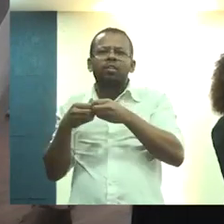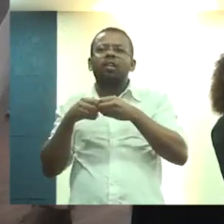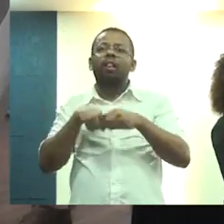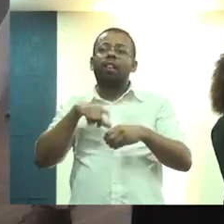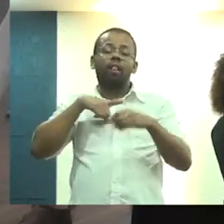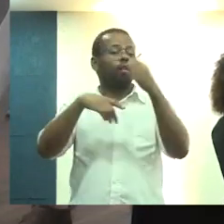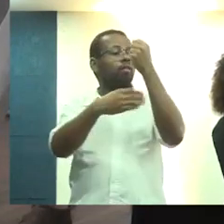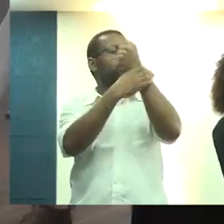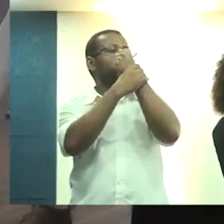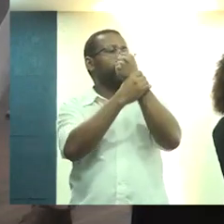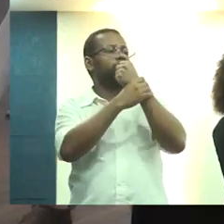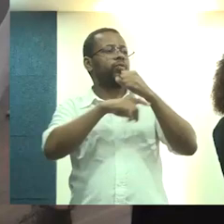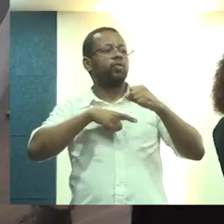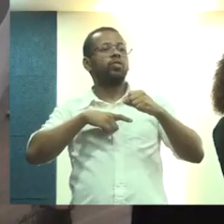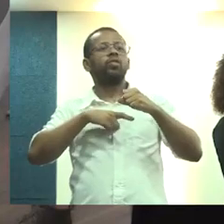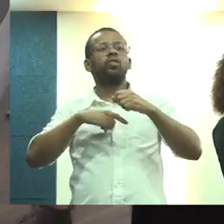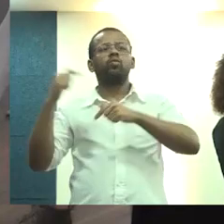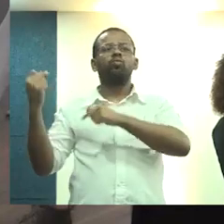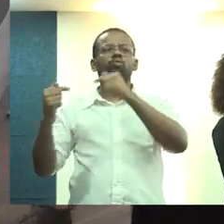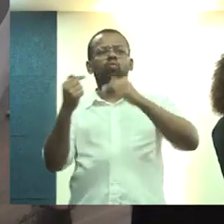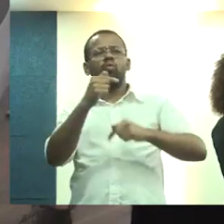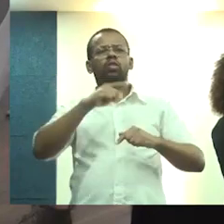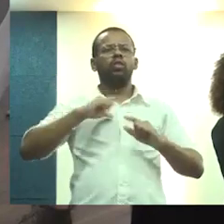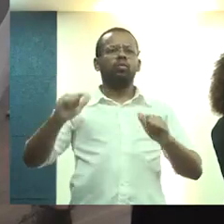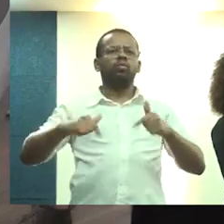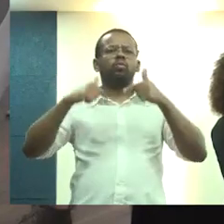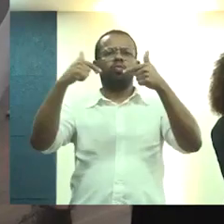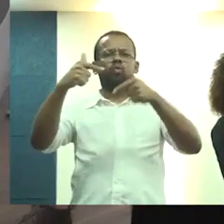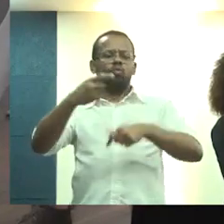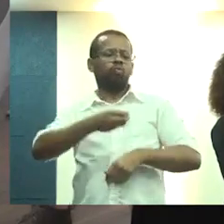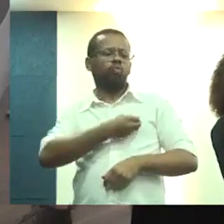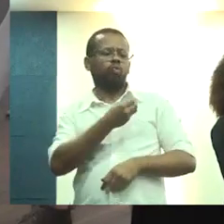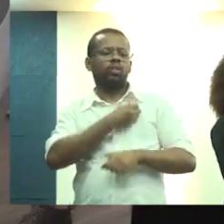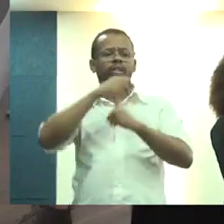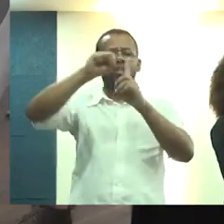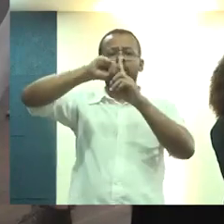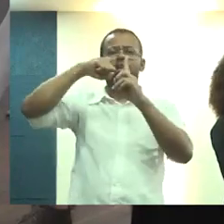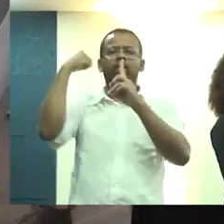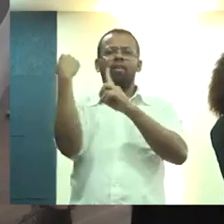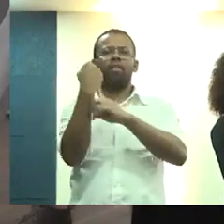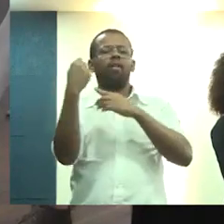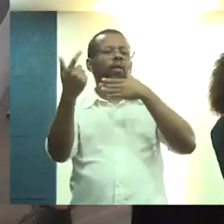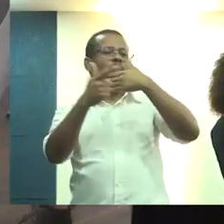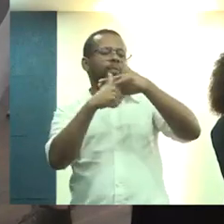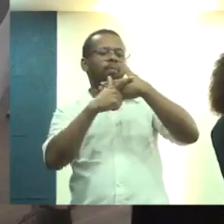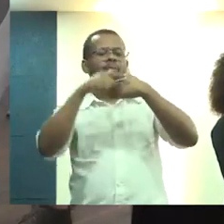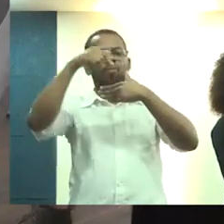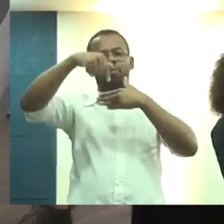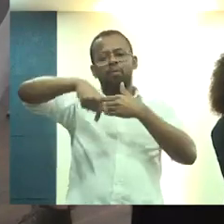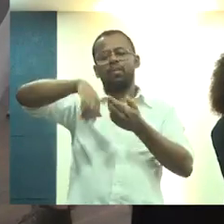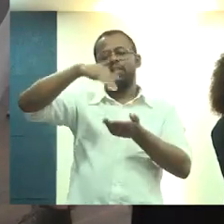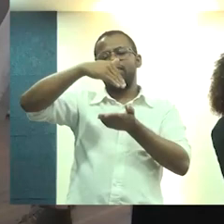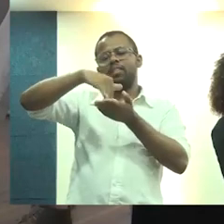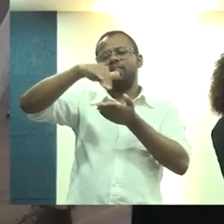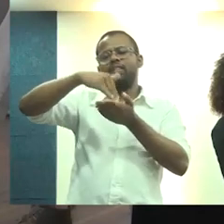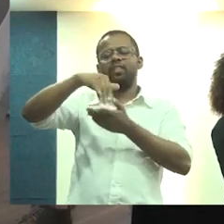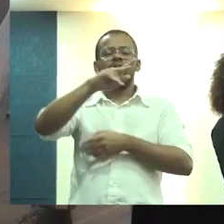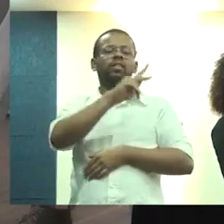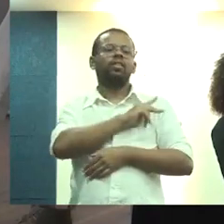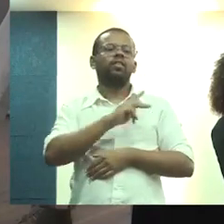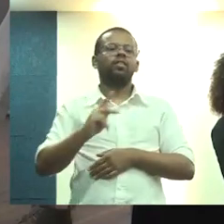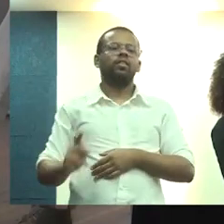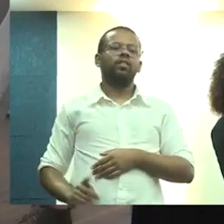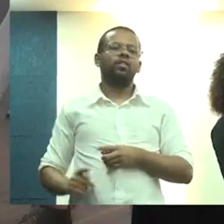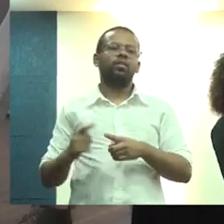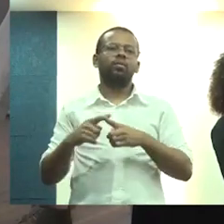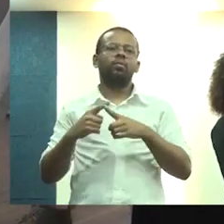e garantir, na construção dessas políticas, uma intensa participação social. Esse é o papel da Secretaria-Geral da Presidência. Já